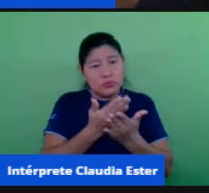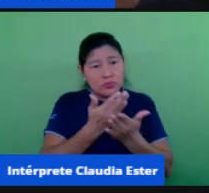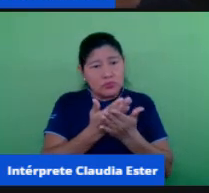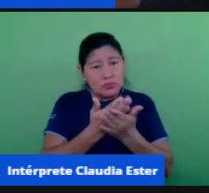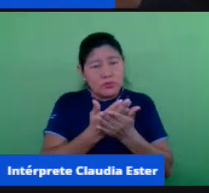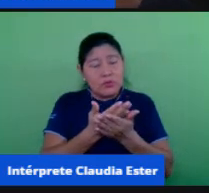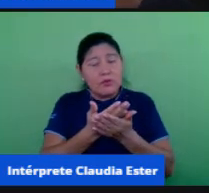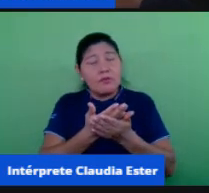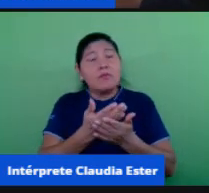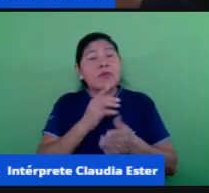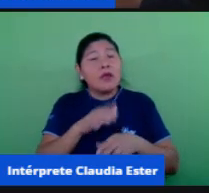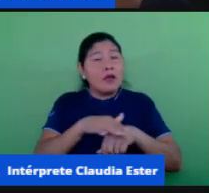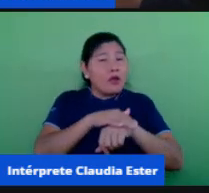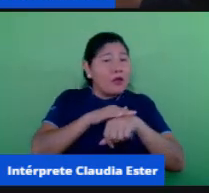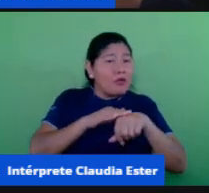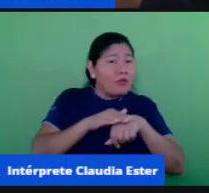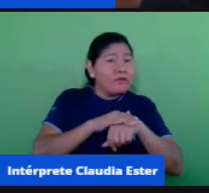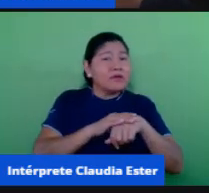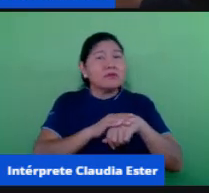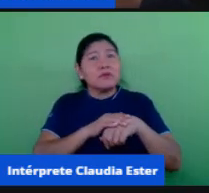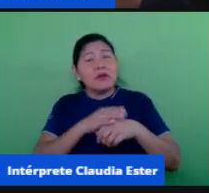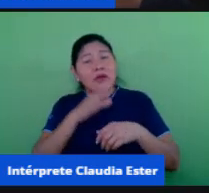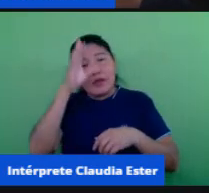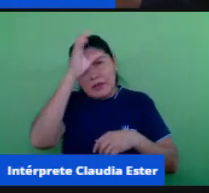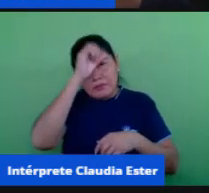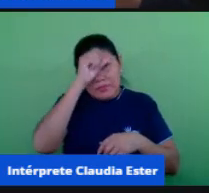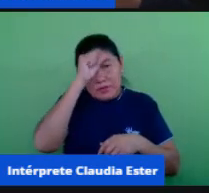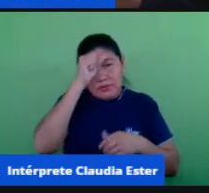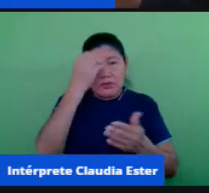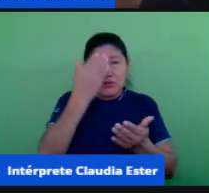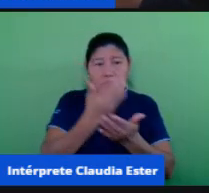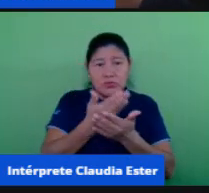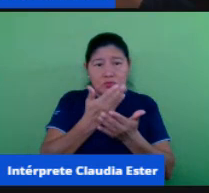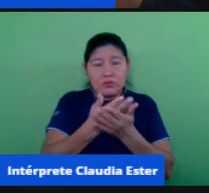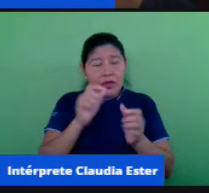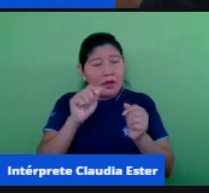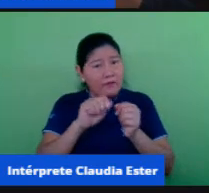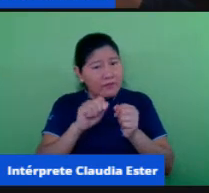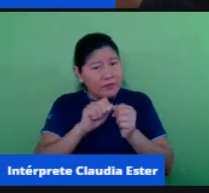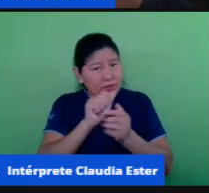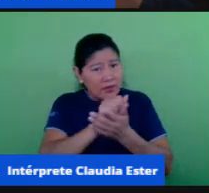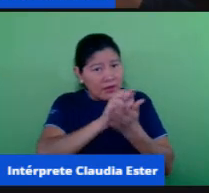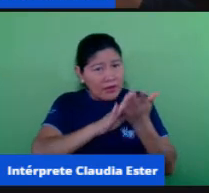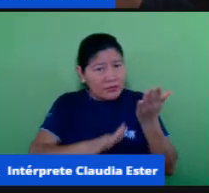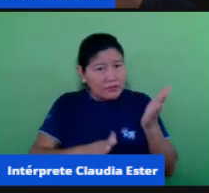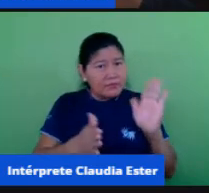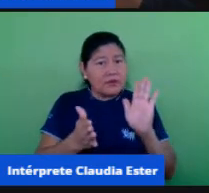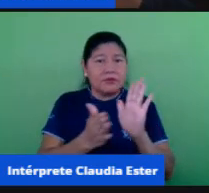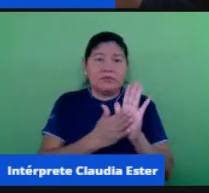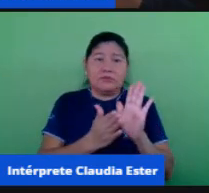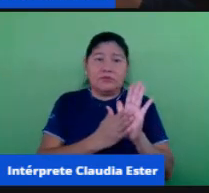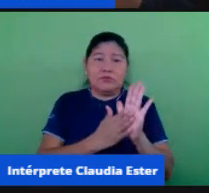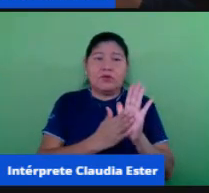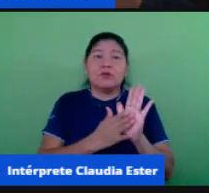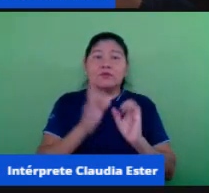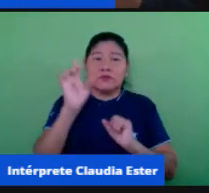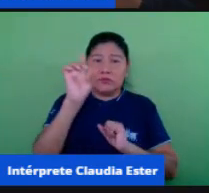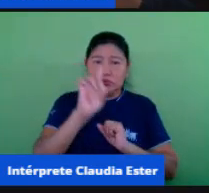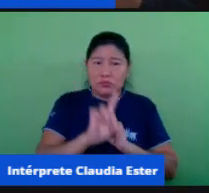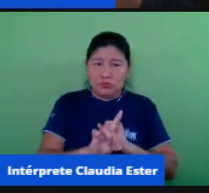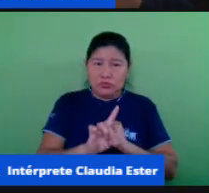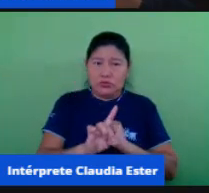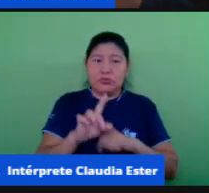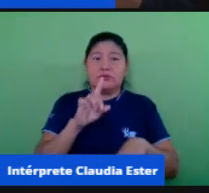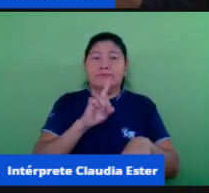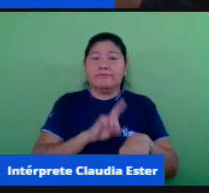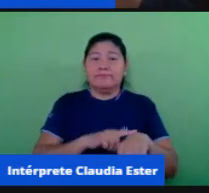aprender estudar e realizar todas as atividades propostas naquele momento no momento de